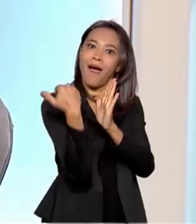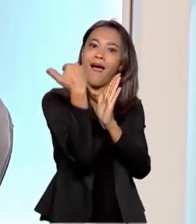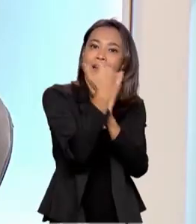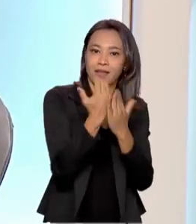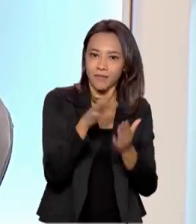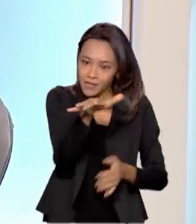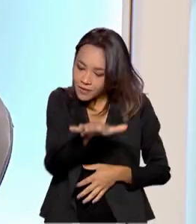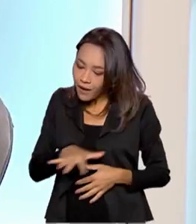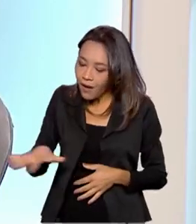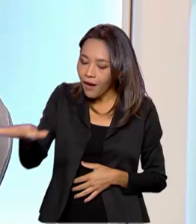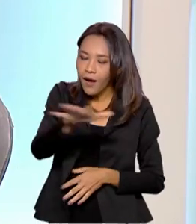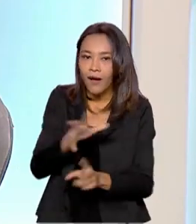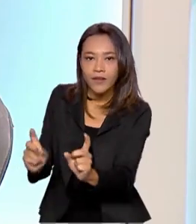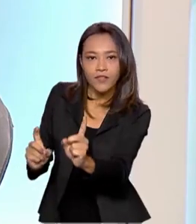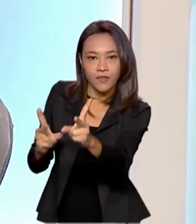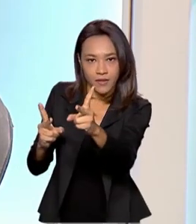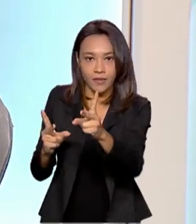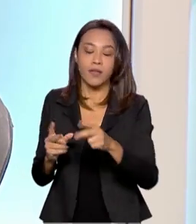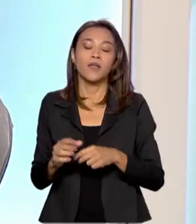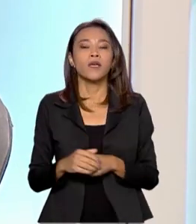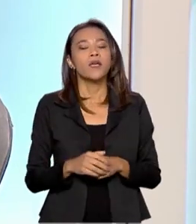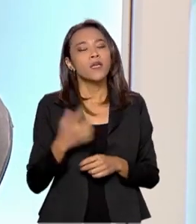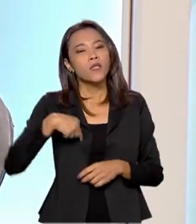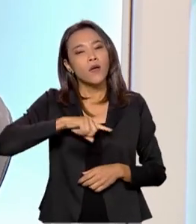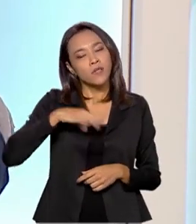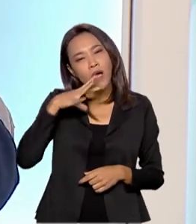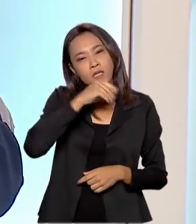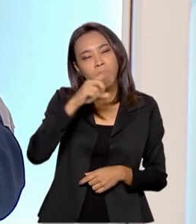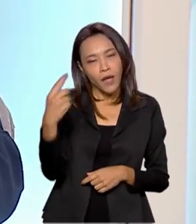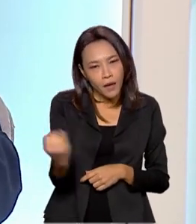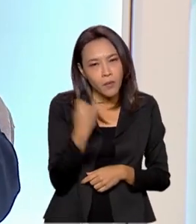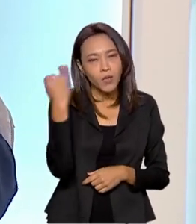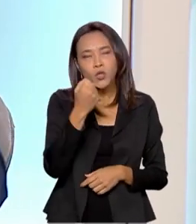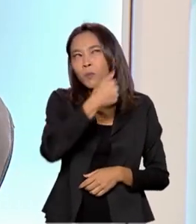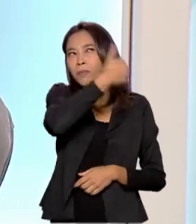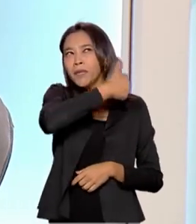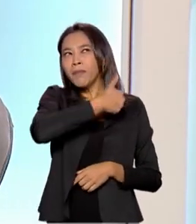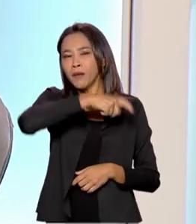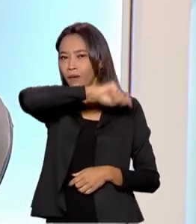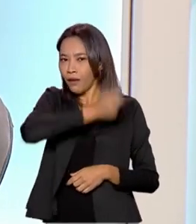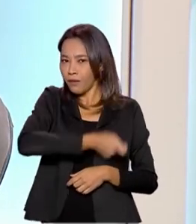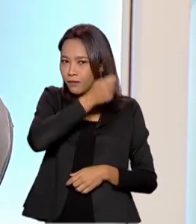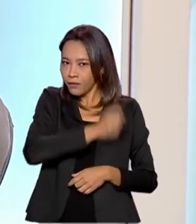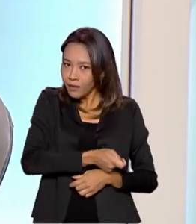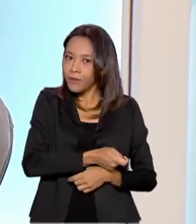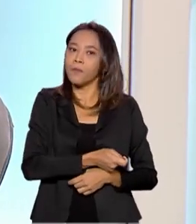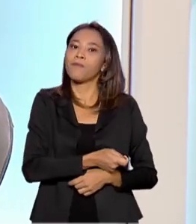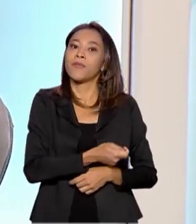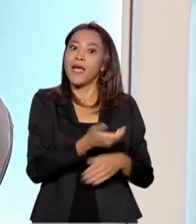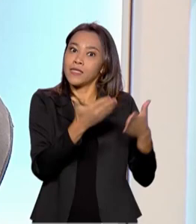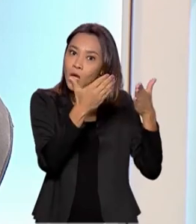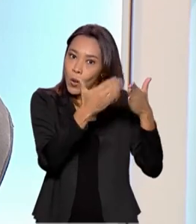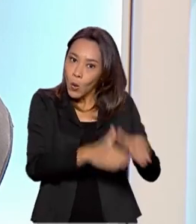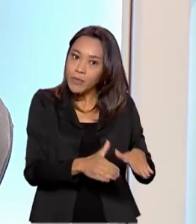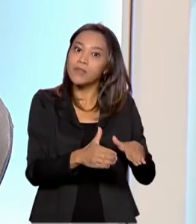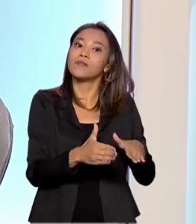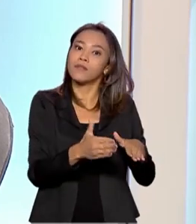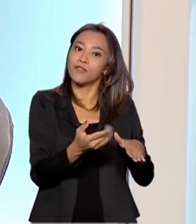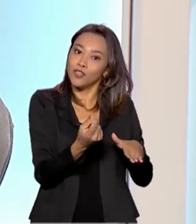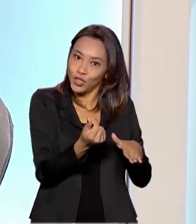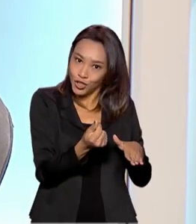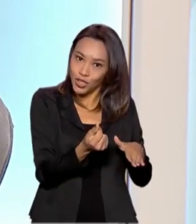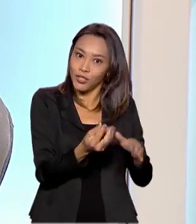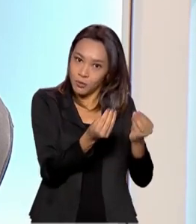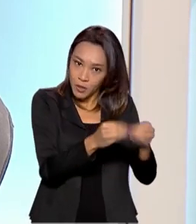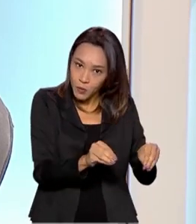um dos pontos que nós verificamos que era importante é que, no primeiro leilão, essa parte de indenização à Petrobras, ela não era